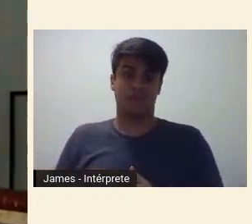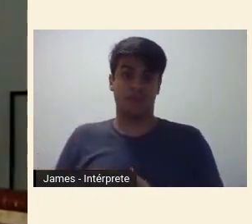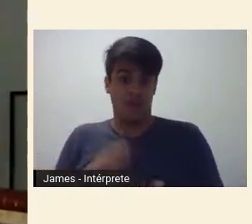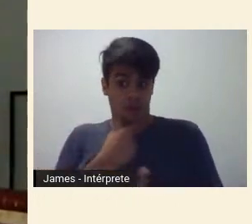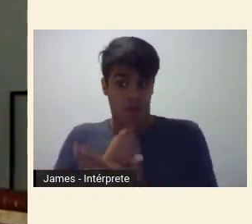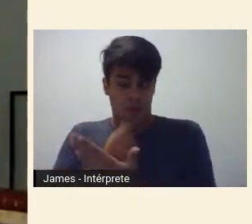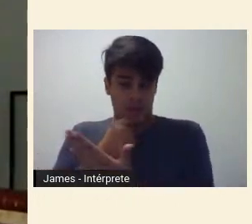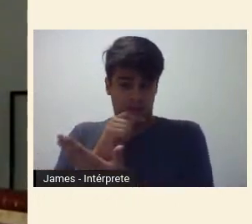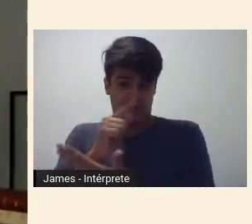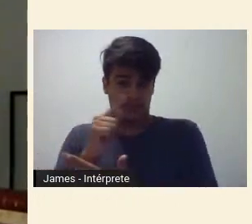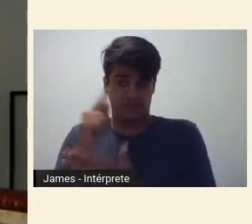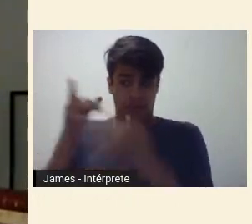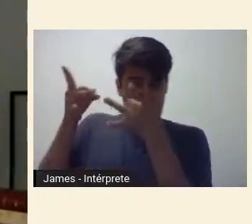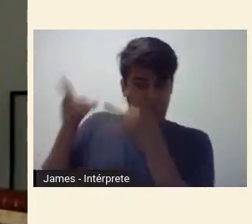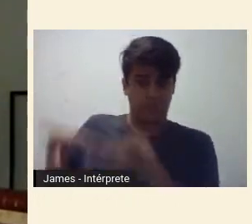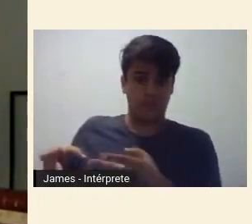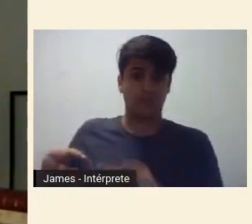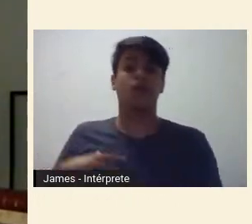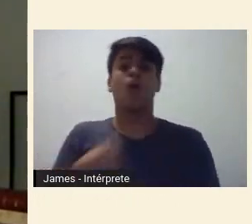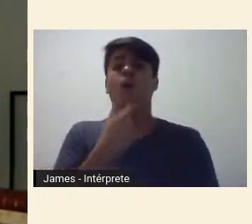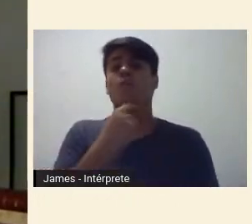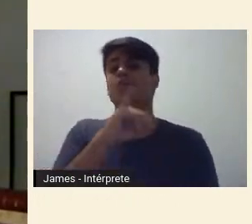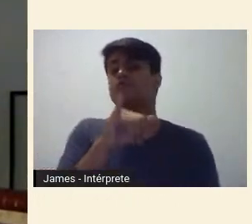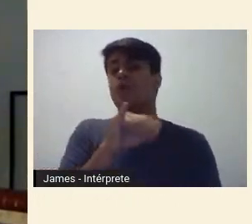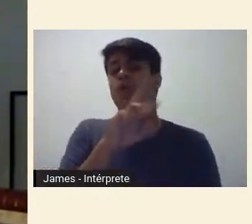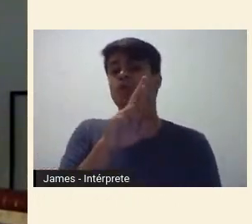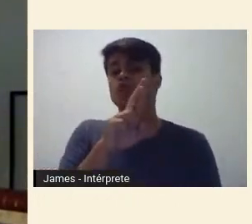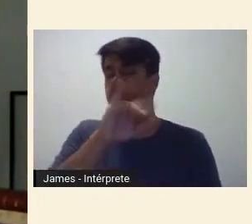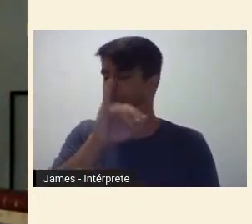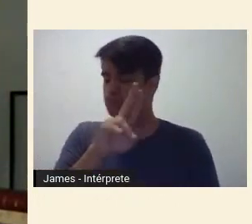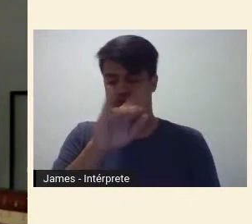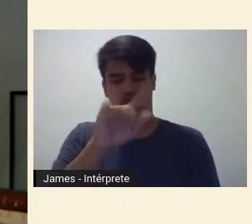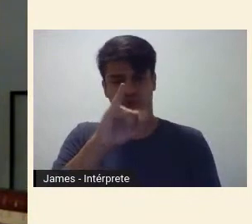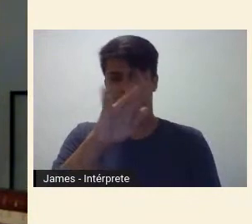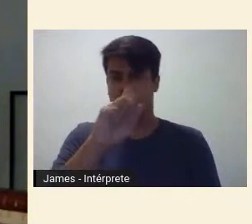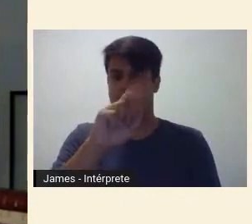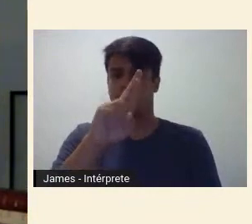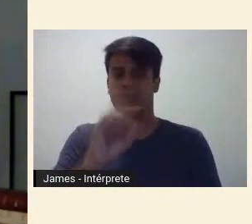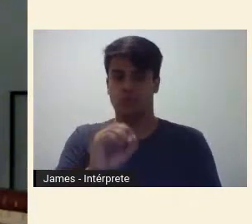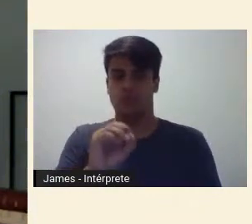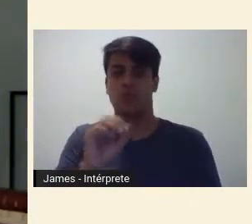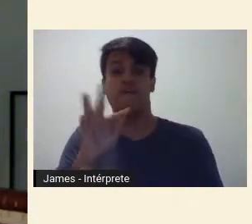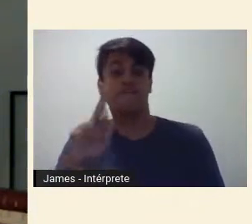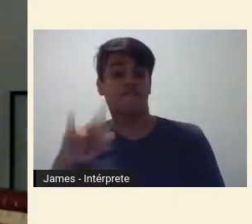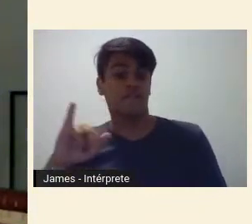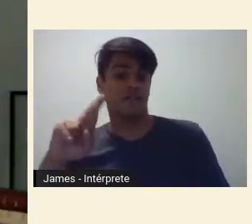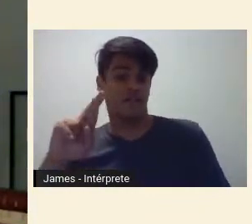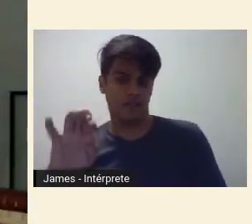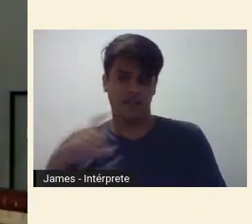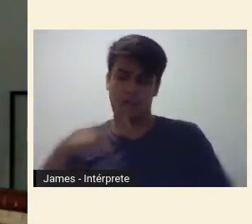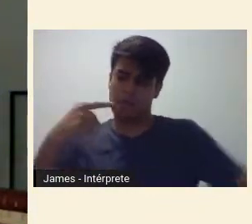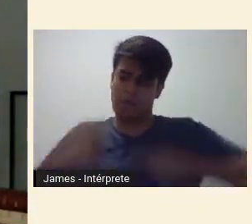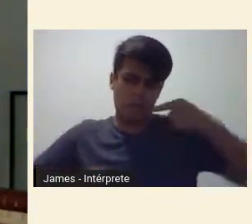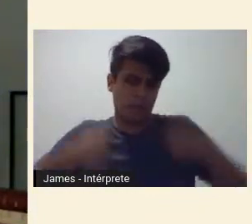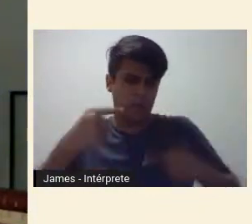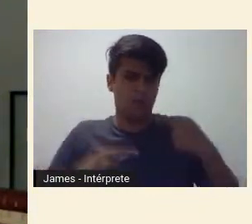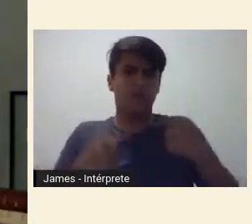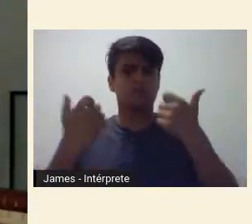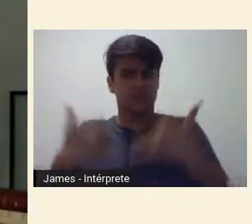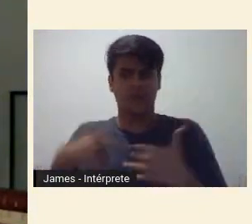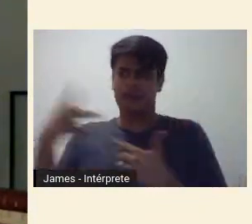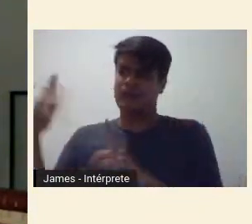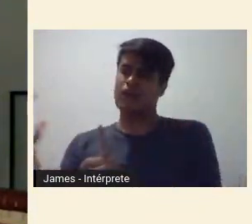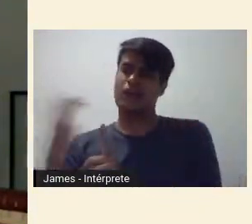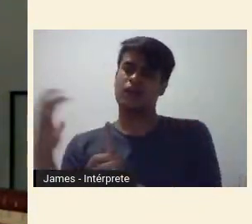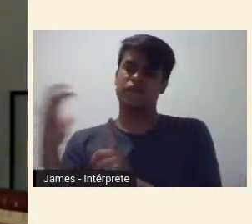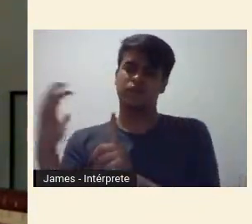inflamado, por exemplo, de Gilberto Freire em Pernambuco, já dando resposta como sintoma desses movimentos no âmbito nacional e foi a senha